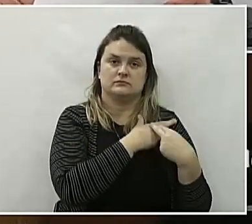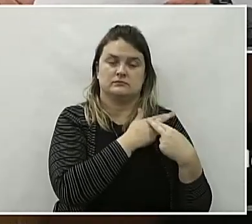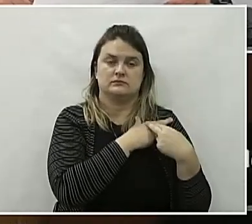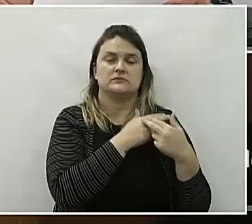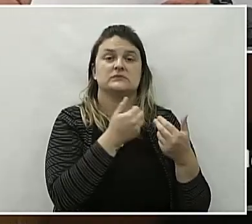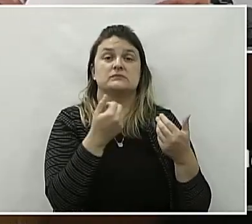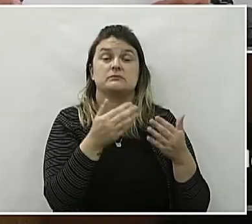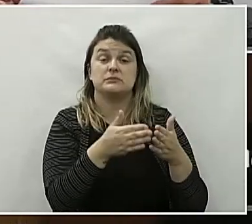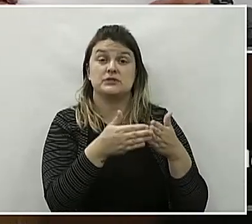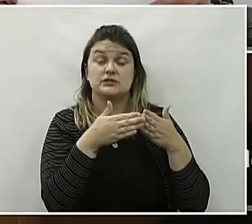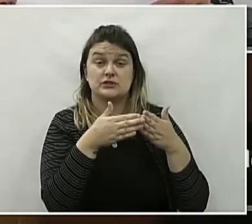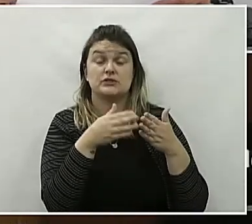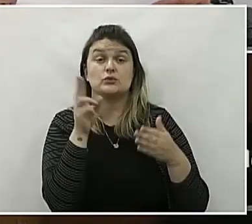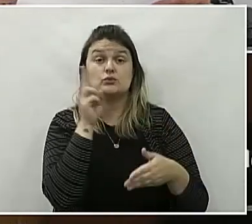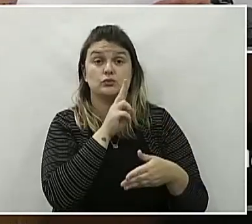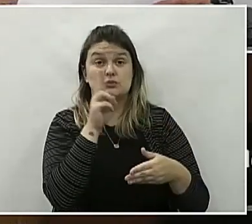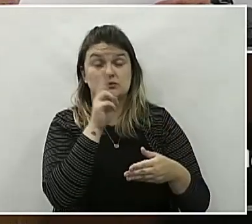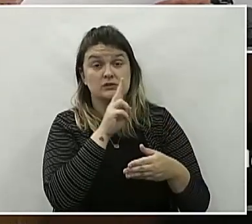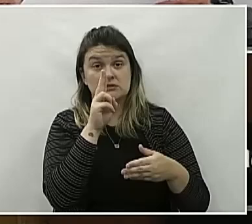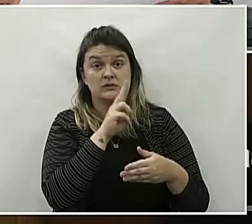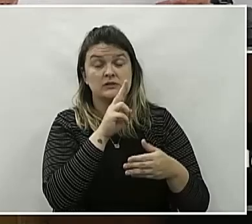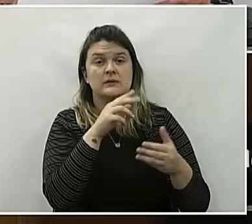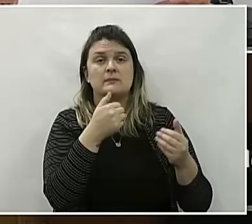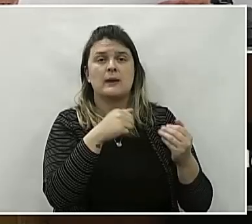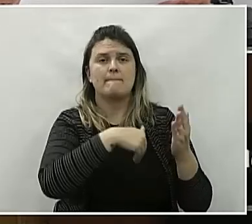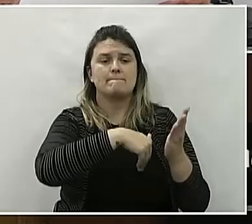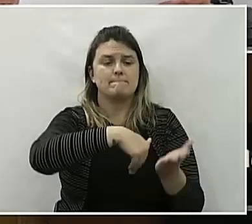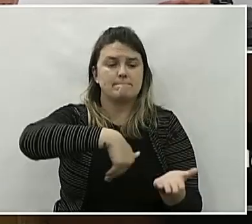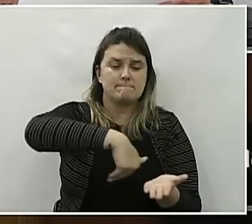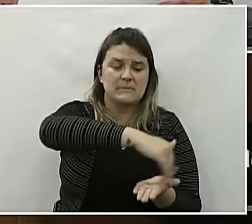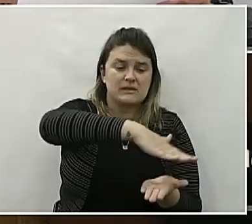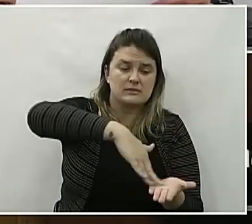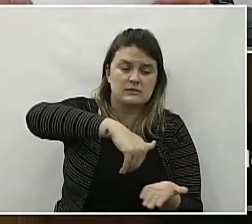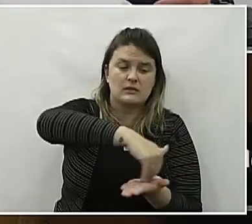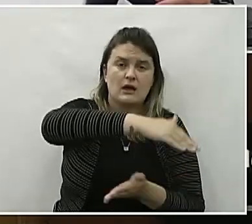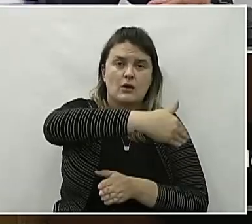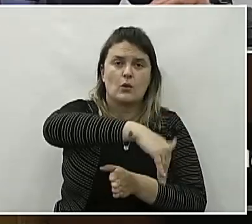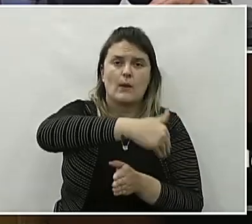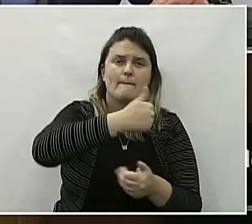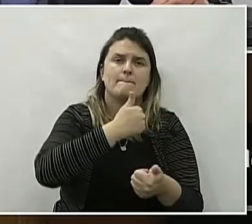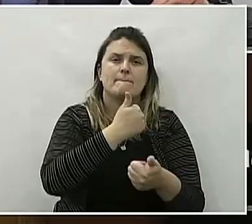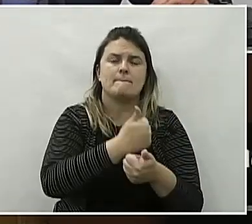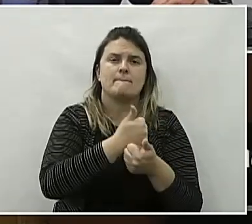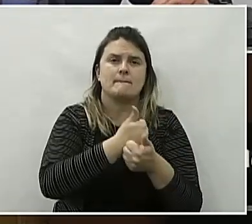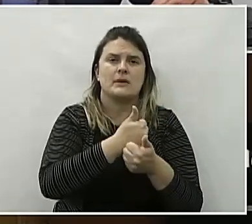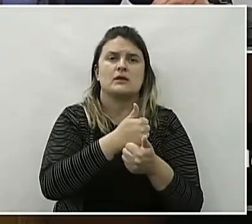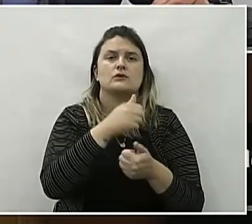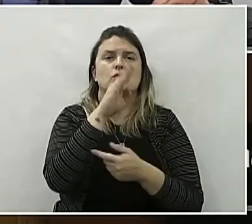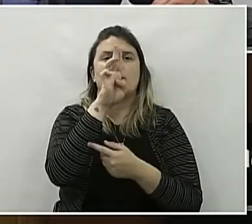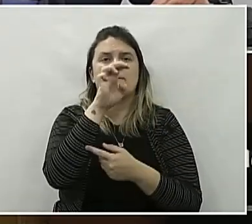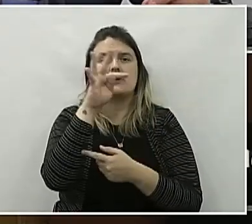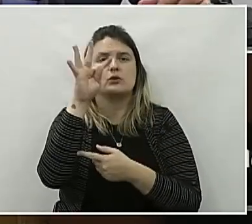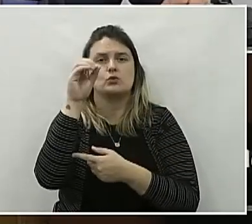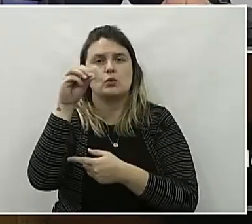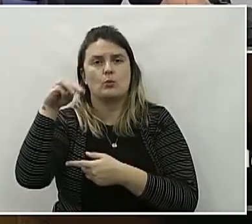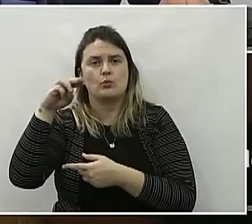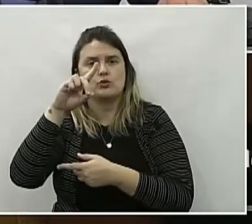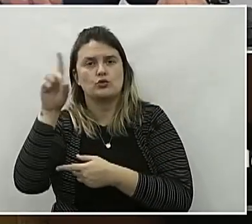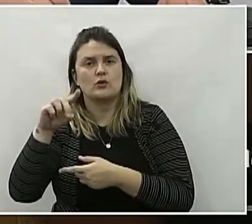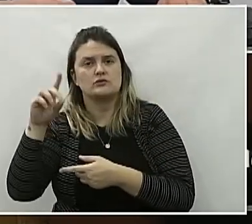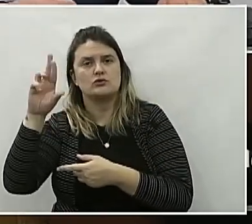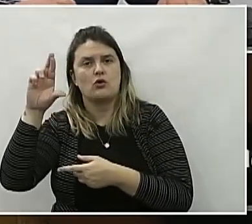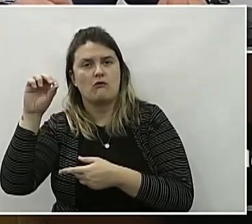venho solicitar providências urgentes para a pintura de uma faixa de pedestre na proximidade do cruzamento da Avenida Bento Munhoz da Rocha Neto.